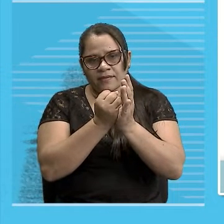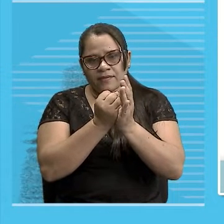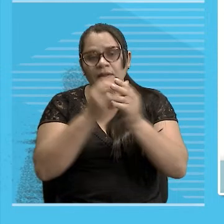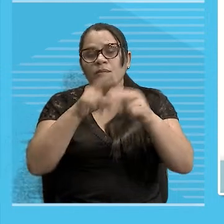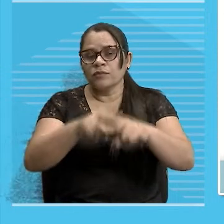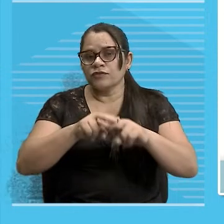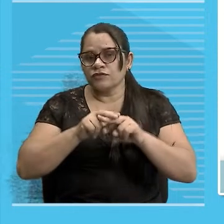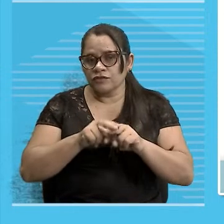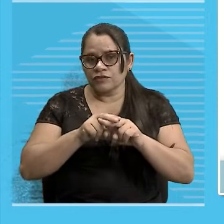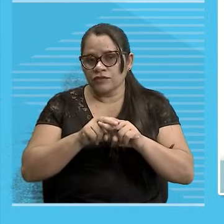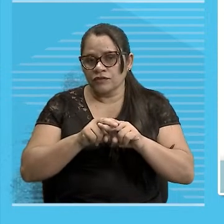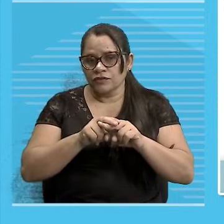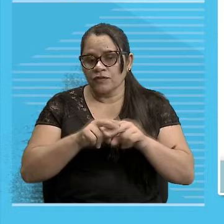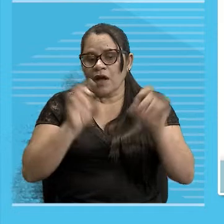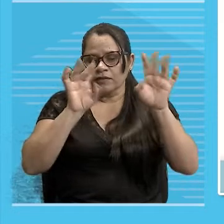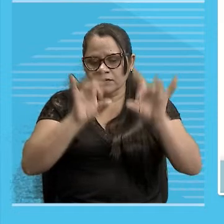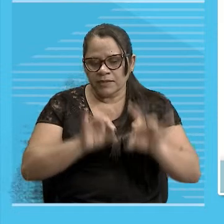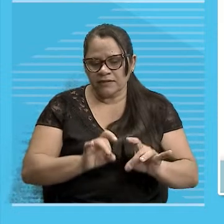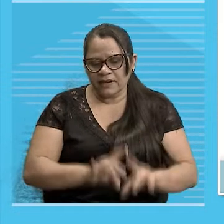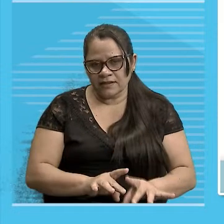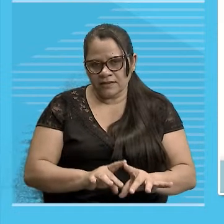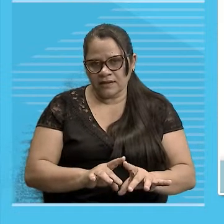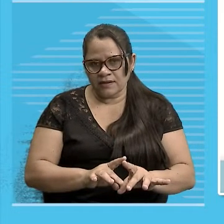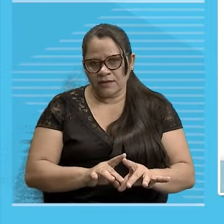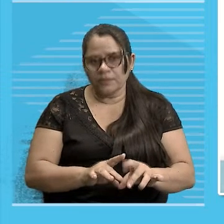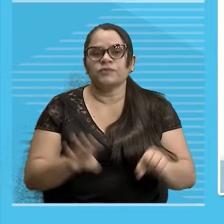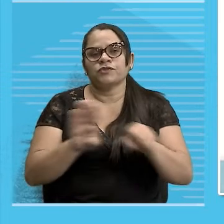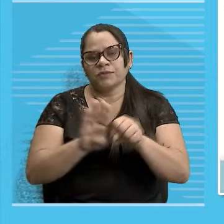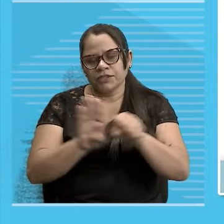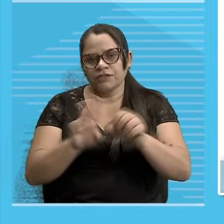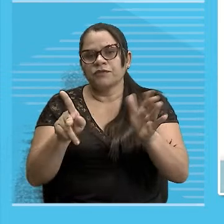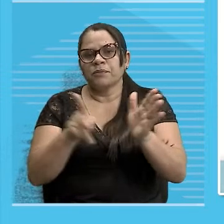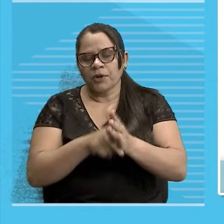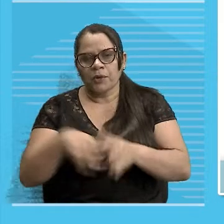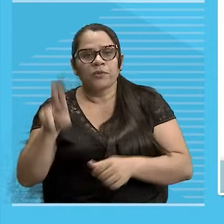A essa especificação Que é dada pelo substantivo próprio